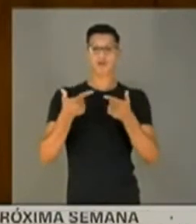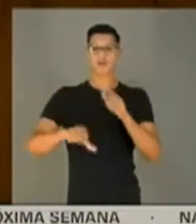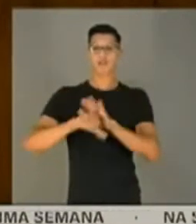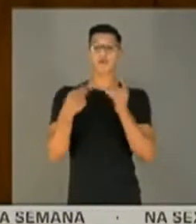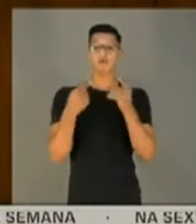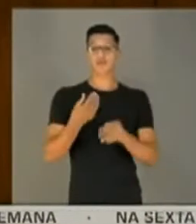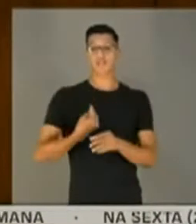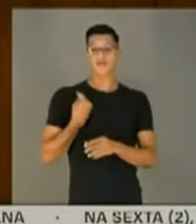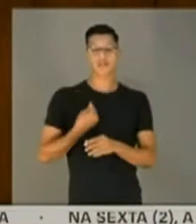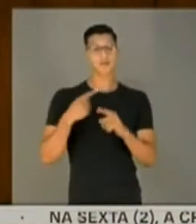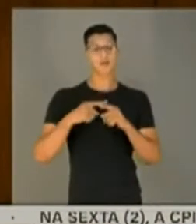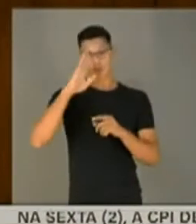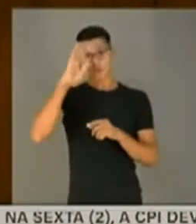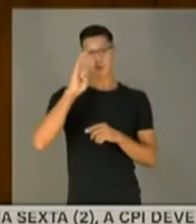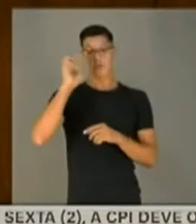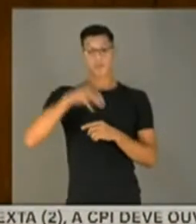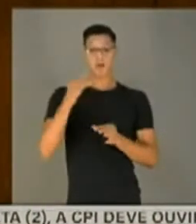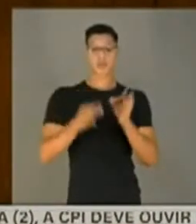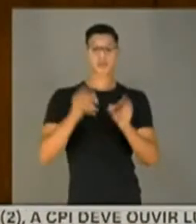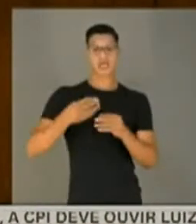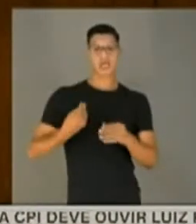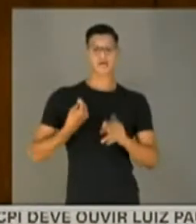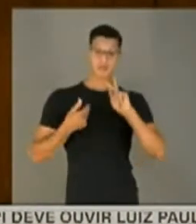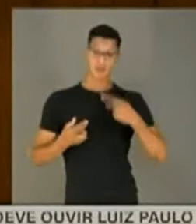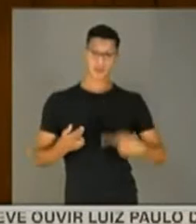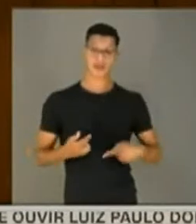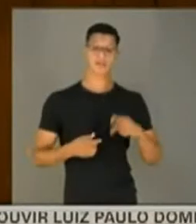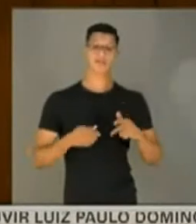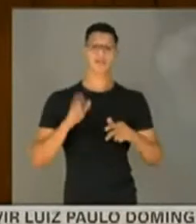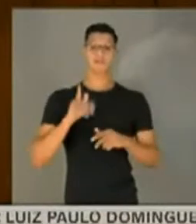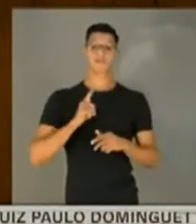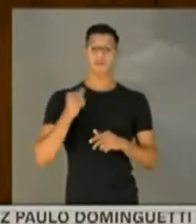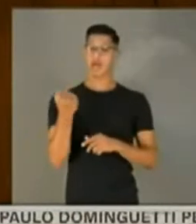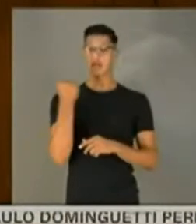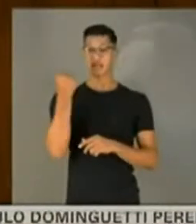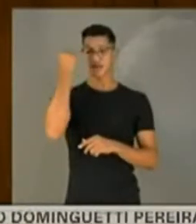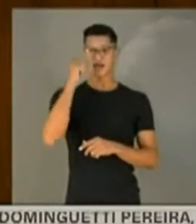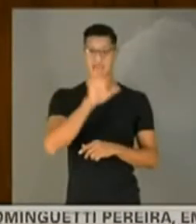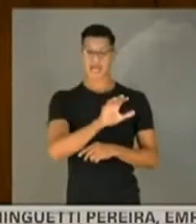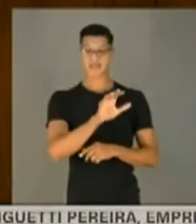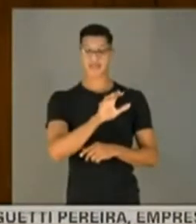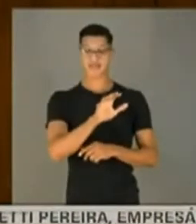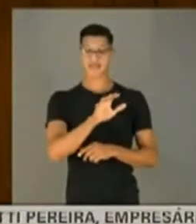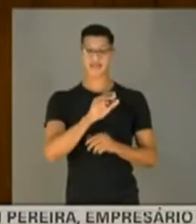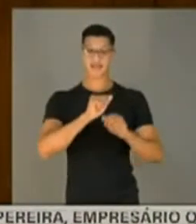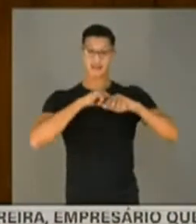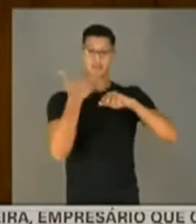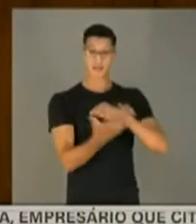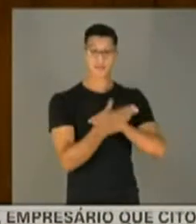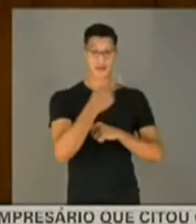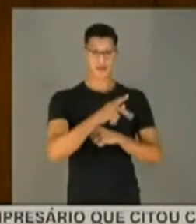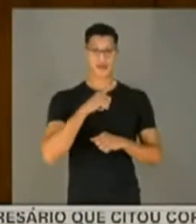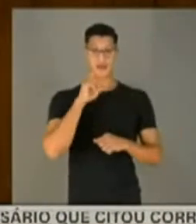vida? Porque o principal bem jurídico que tem que ser protegido é a vida humana. Então, está sendo agravada essa pandemia que está